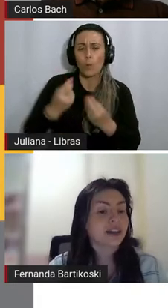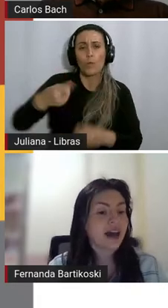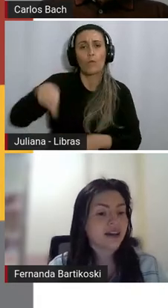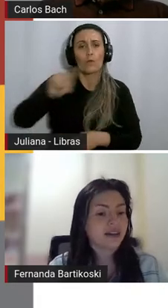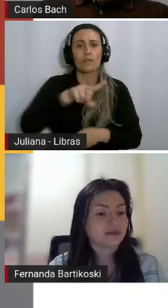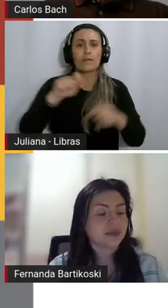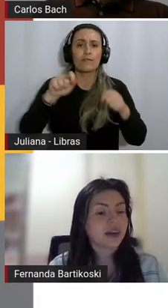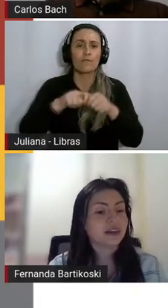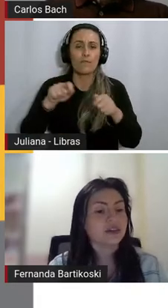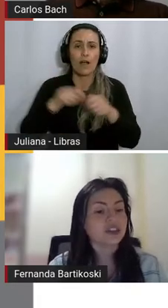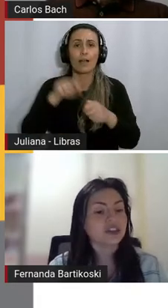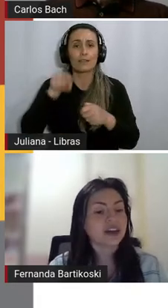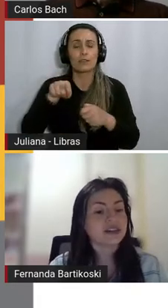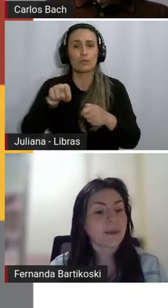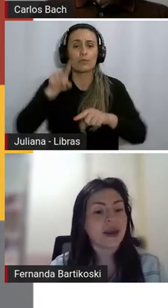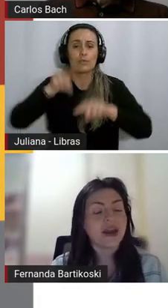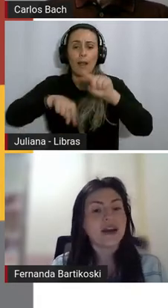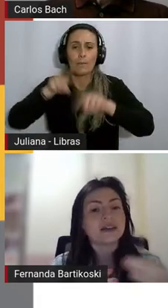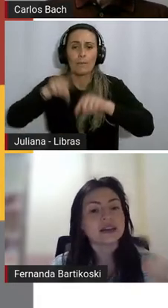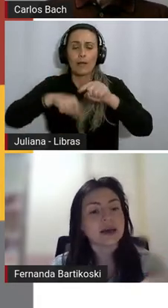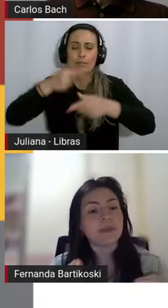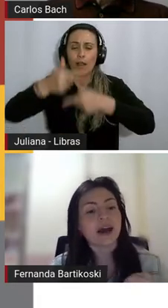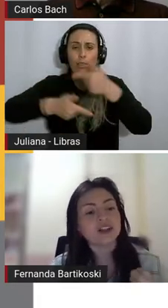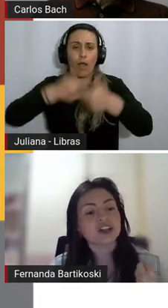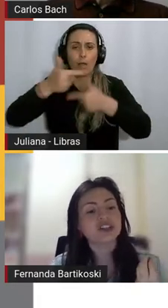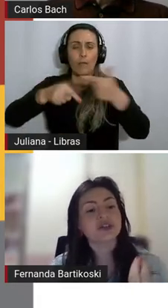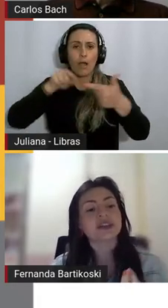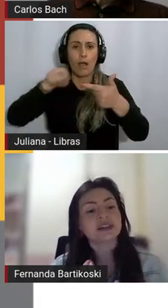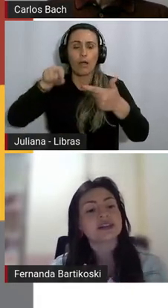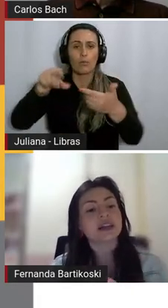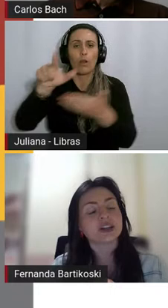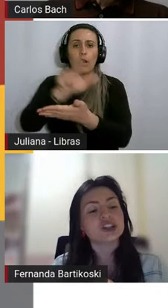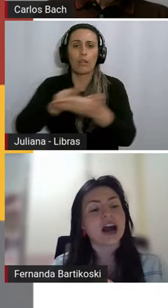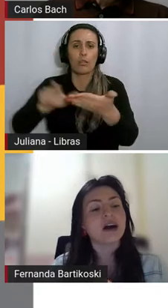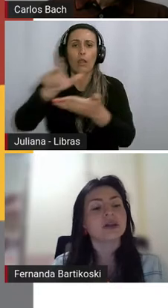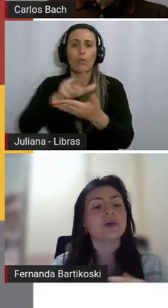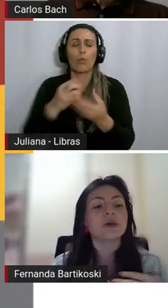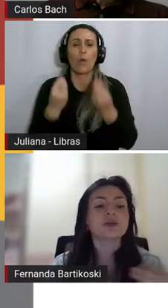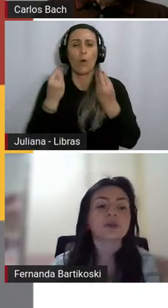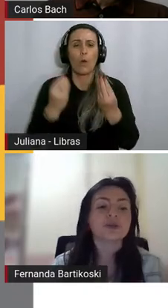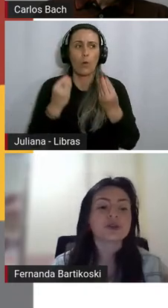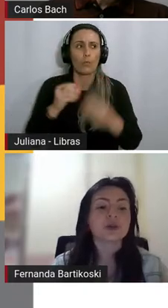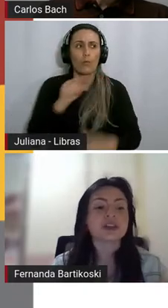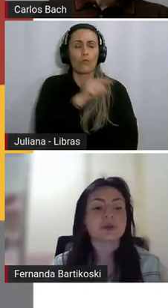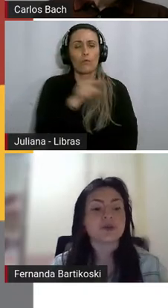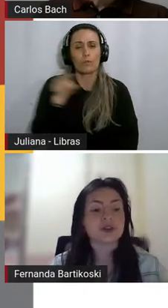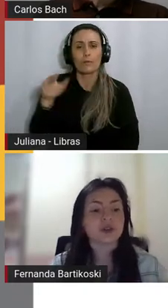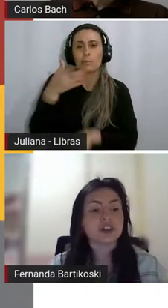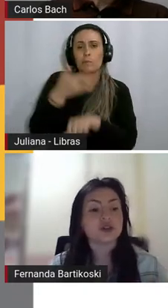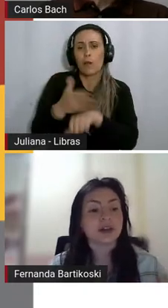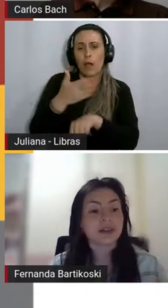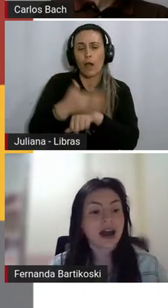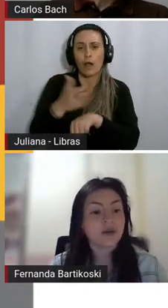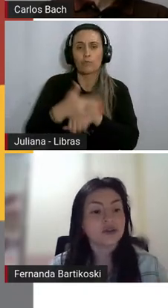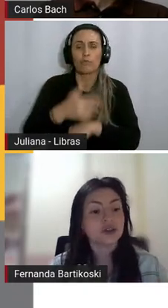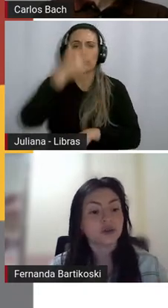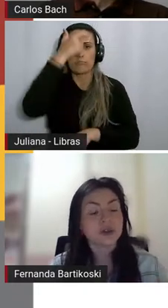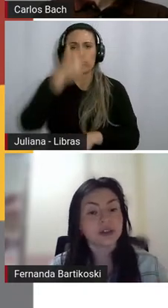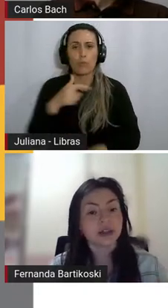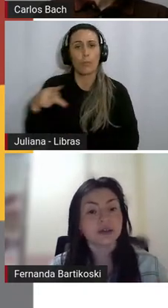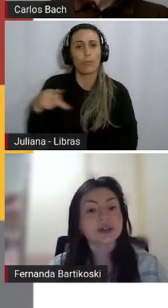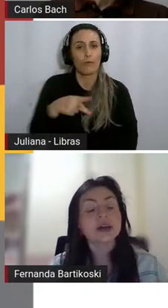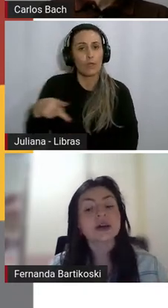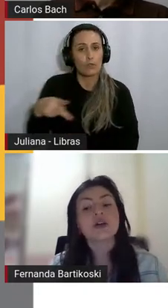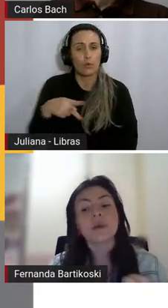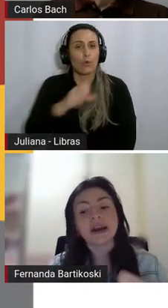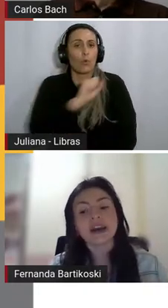leitura literária? Então, a gente quer saber dessa prática de vocês em sala de aula, enquanto professores e professoras de oitavos e